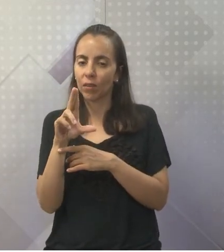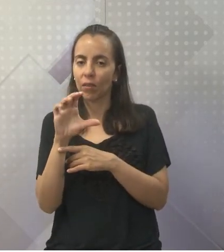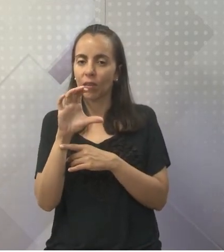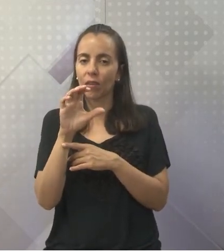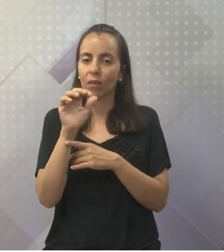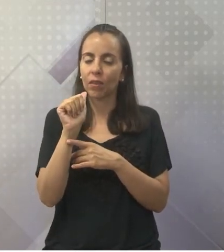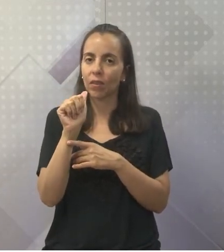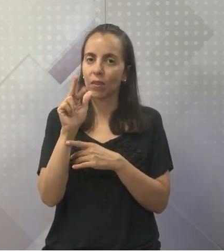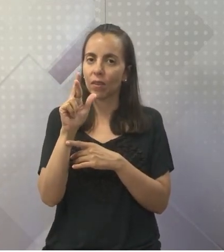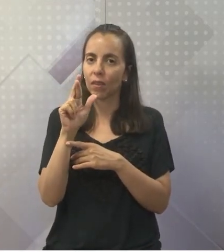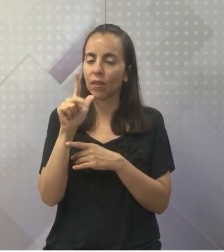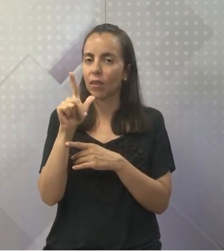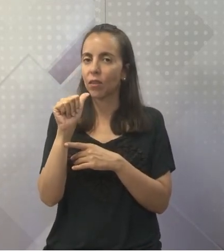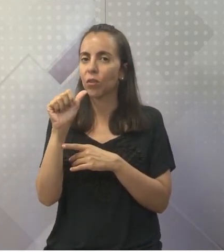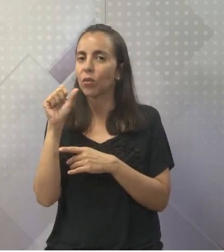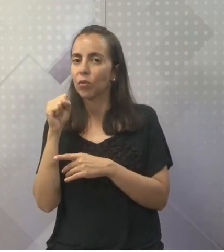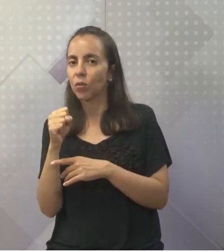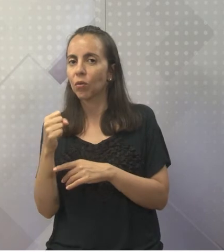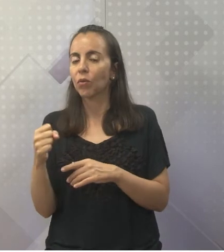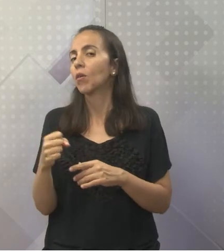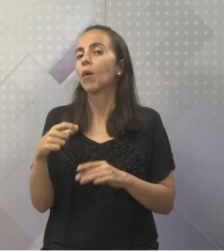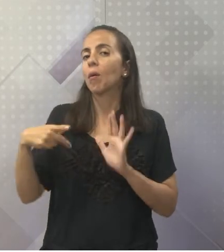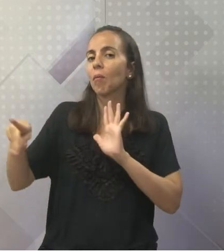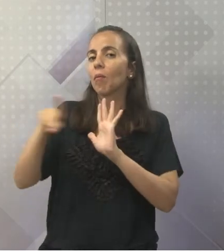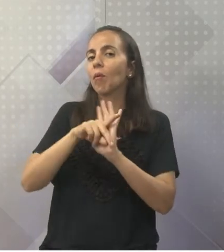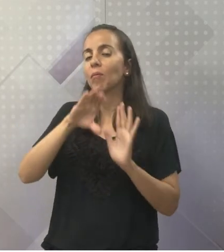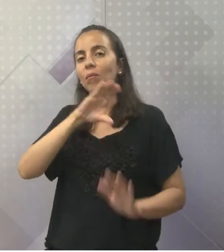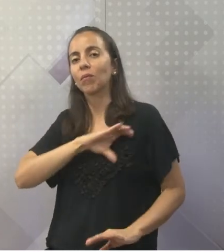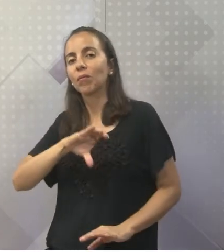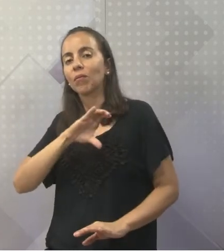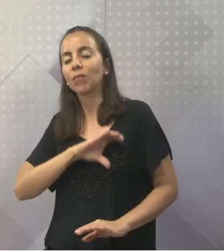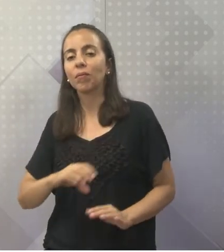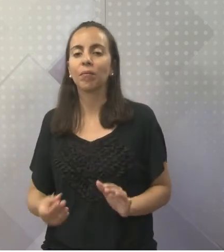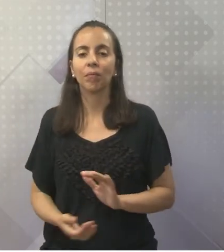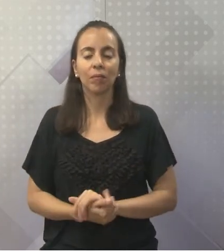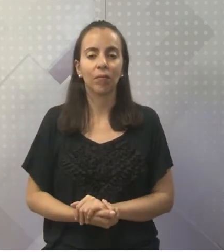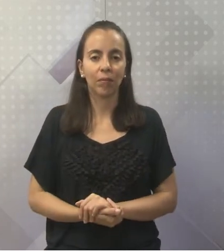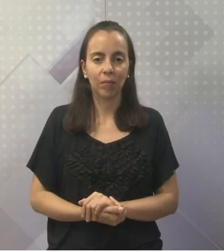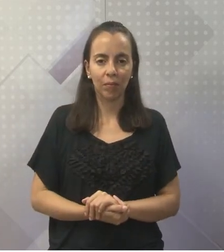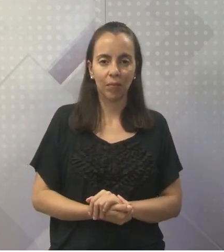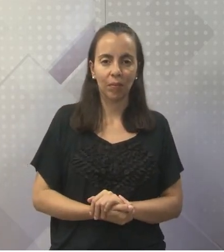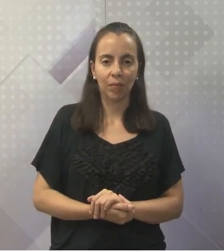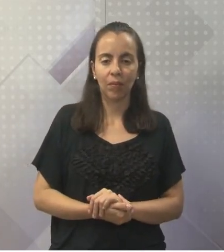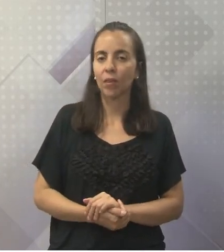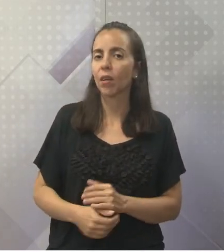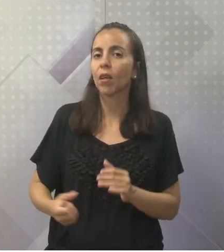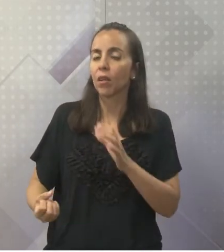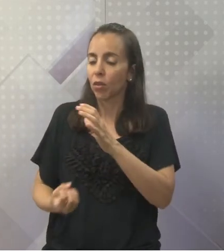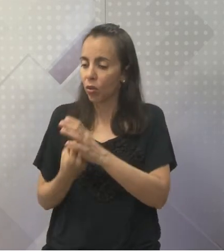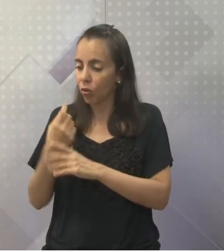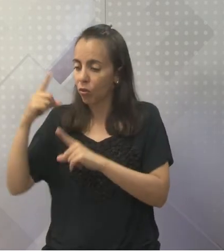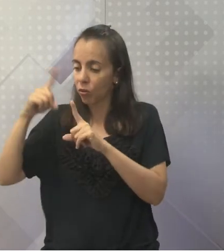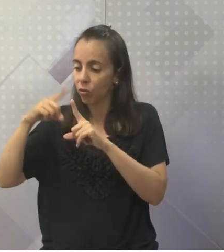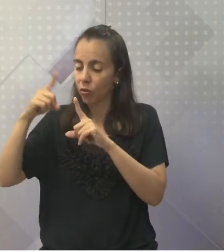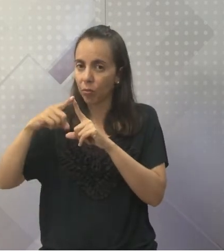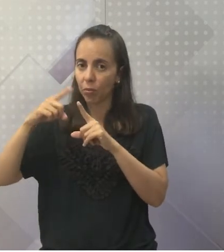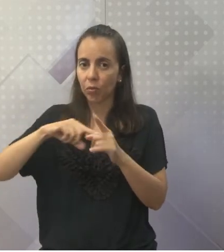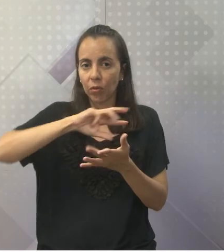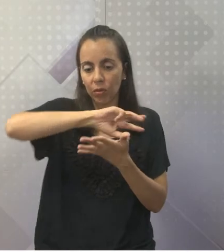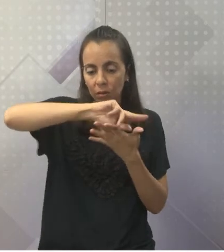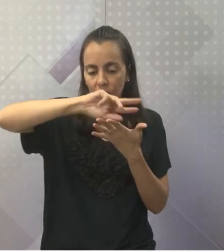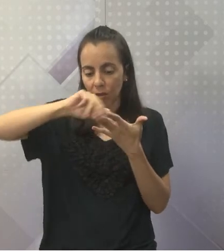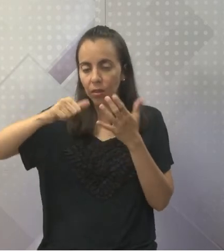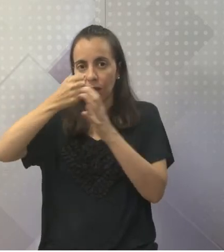von Lineu, a portuguesa do Lineu. Ele criou um sistema de classificação que é utilizado até